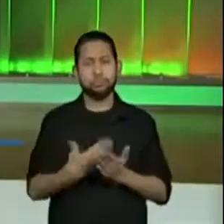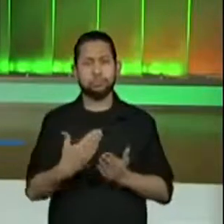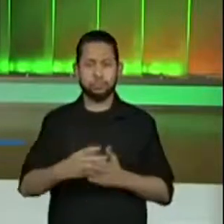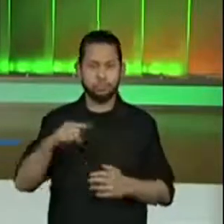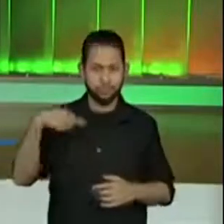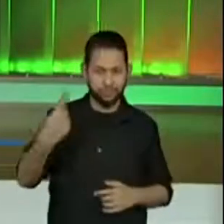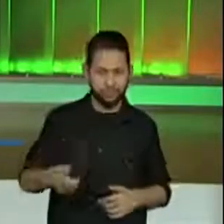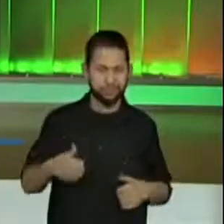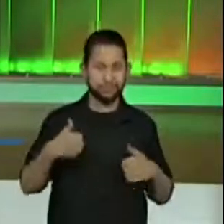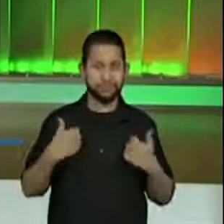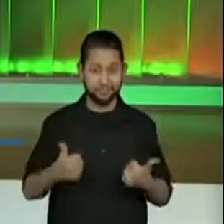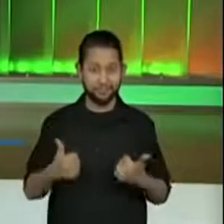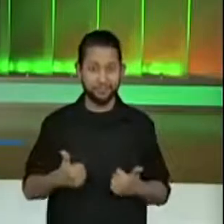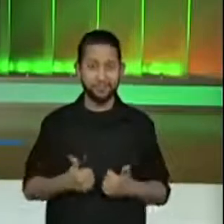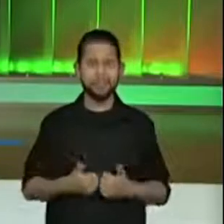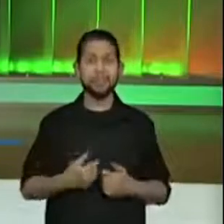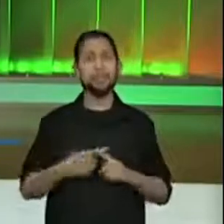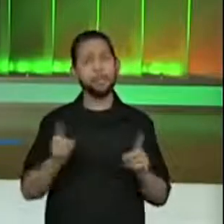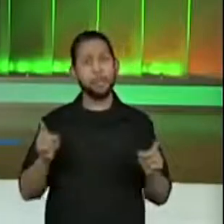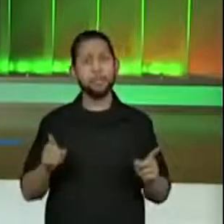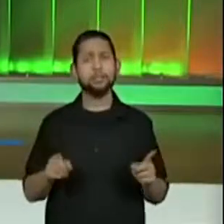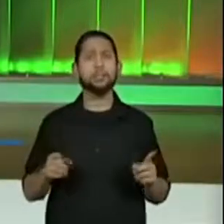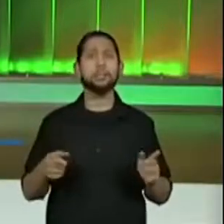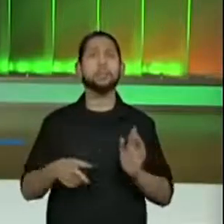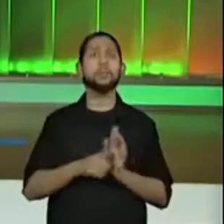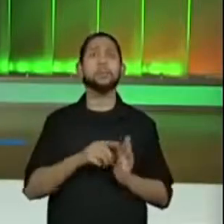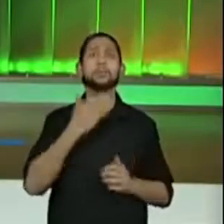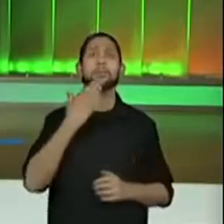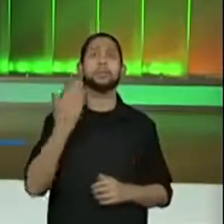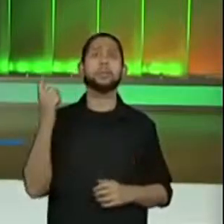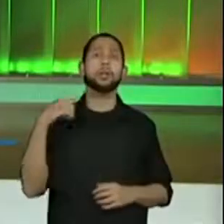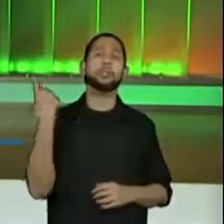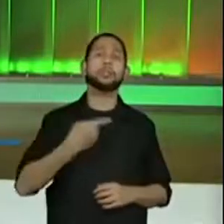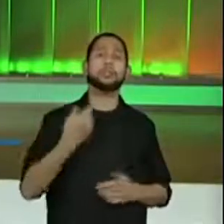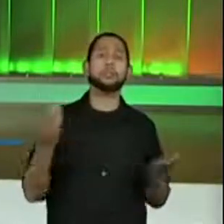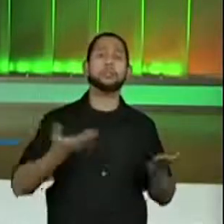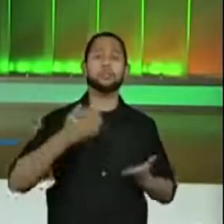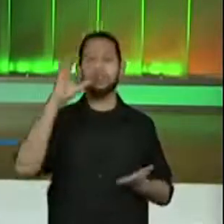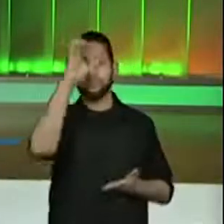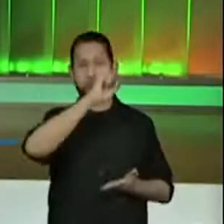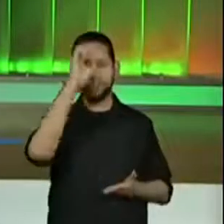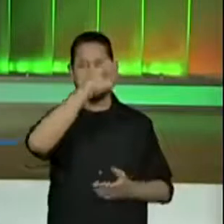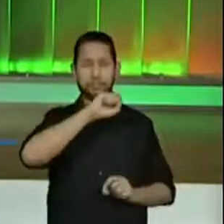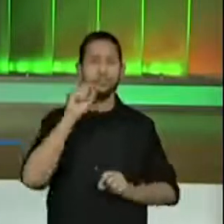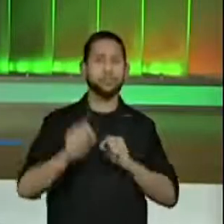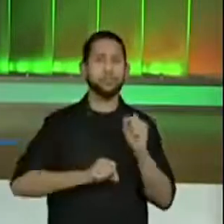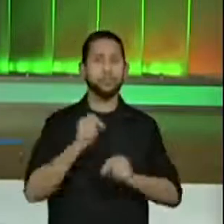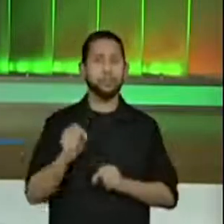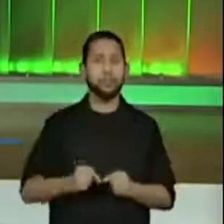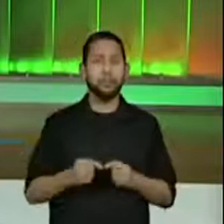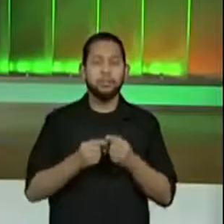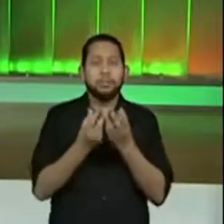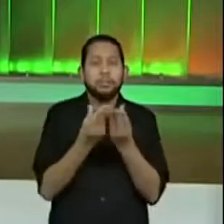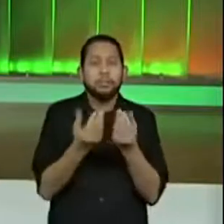ok? Mas antes que a gente acabe, eu vou aqui trazer o que a gente aprendeu hoje. Olha o tanto de coisa que a gente fez